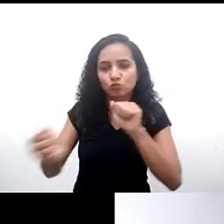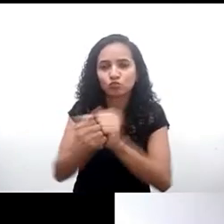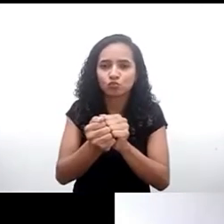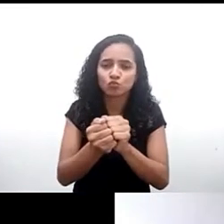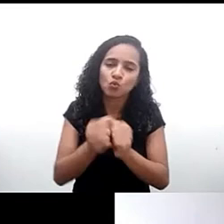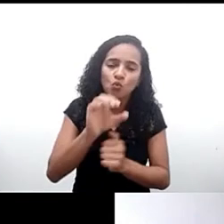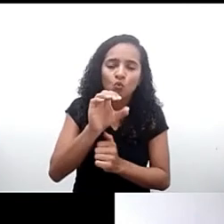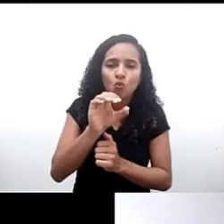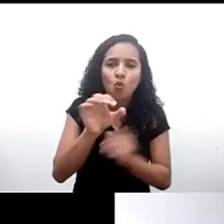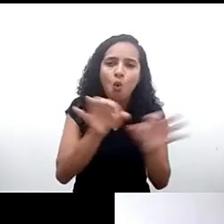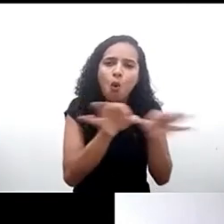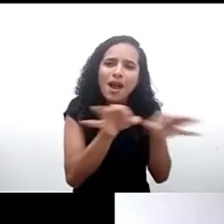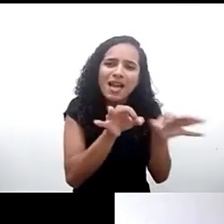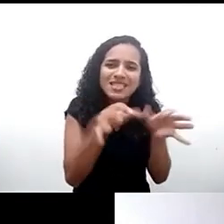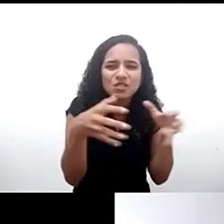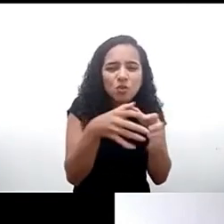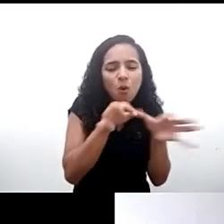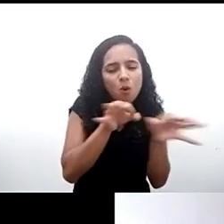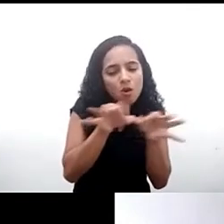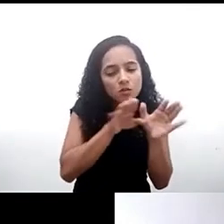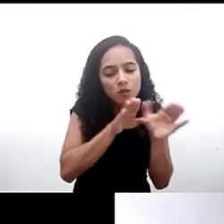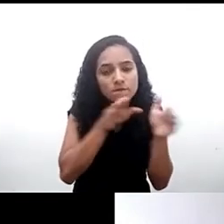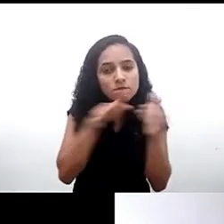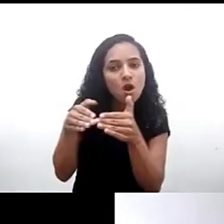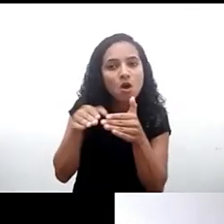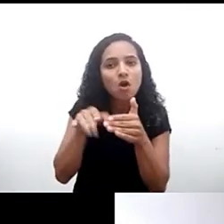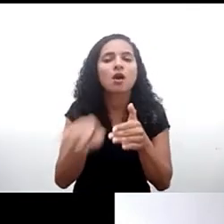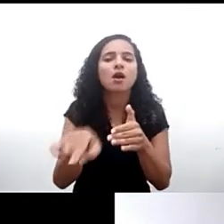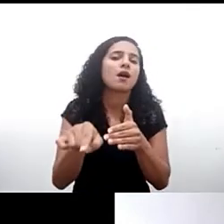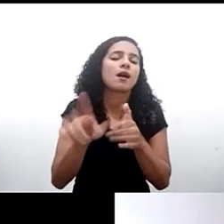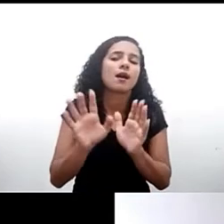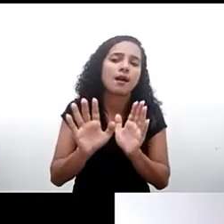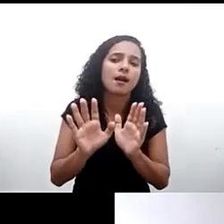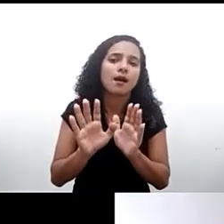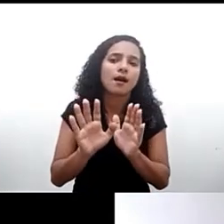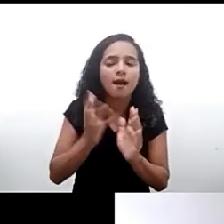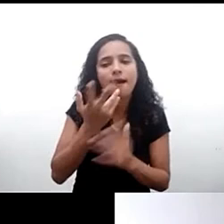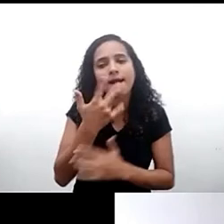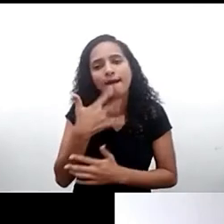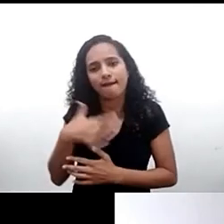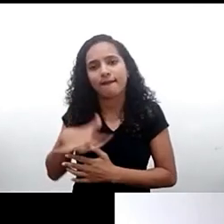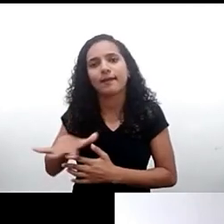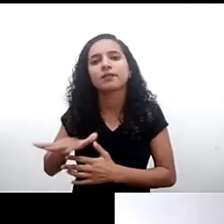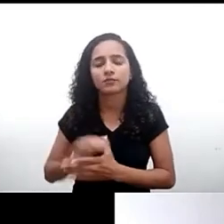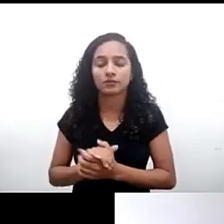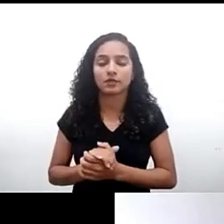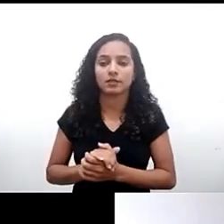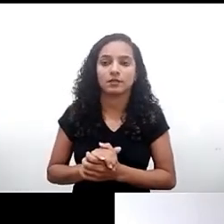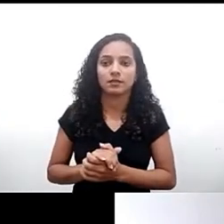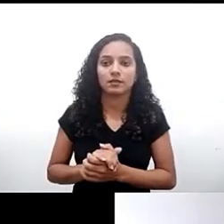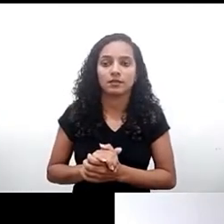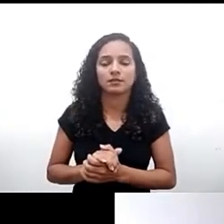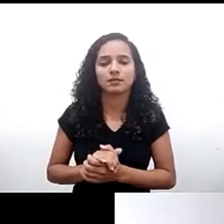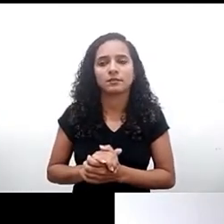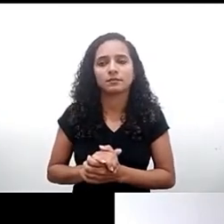que estão especificamente dirigidas à questão da infância e quanto a pergunta concreta